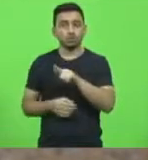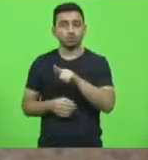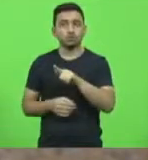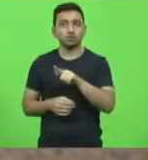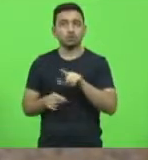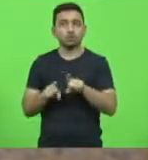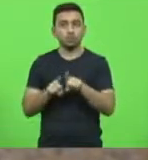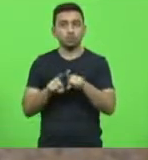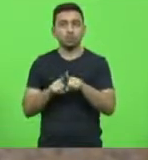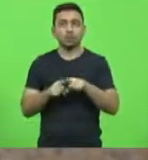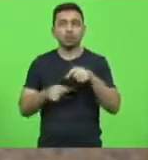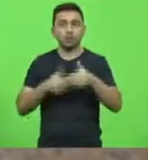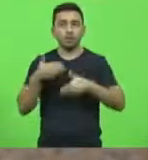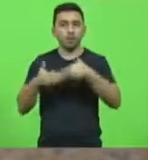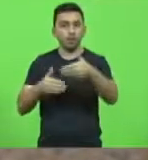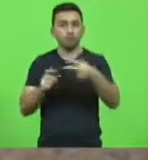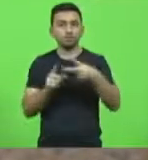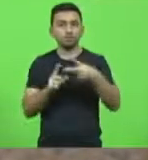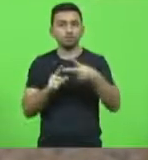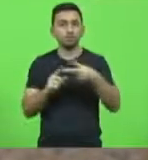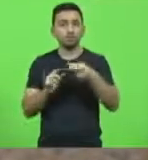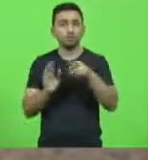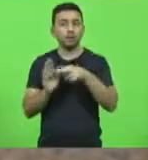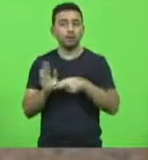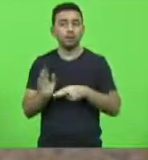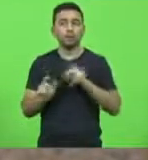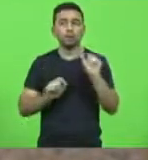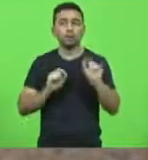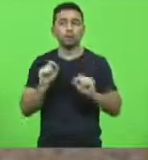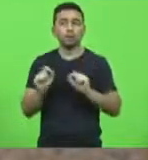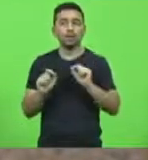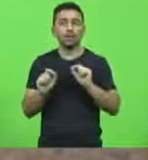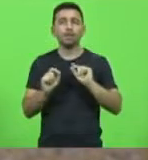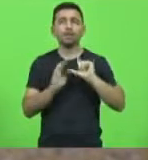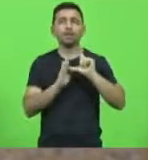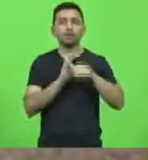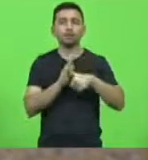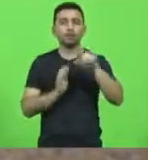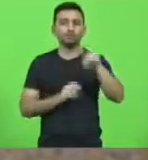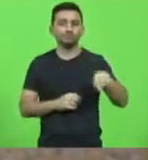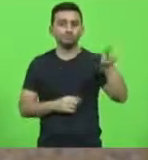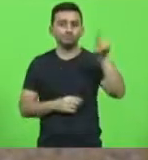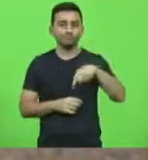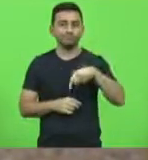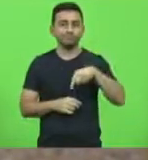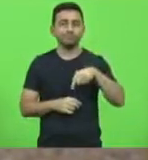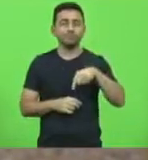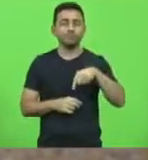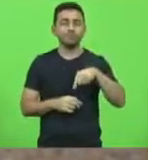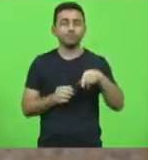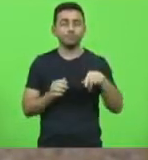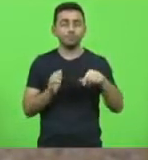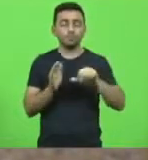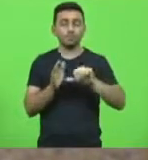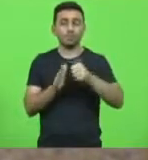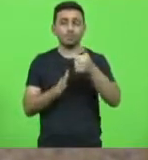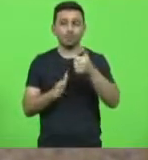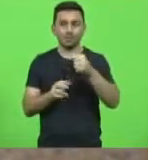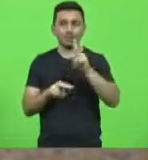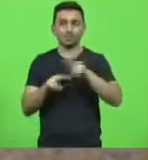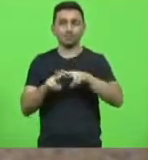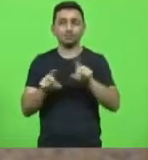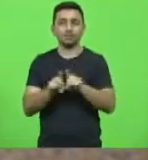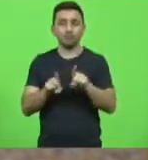segunda etapa das medidas cautelares vieram exatamente em seguida da revogação da primeira prisão e da revogação das primeiras